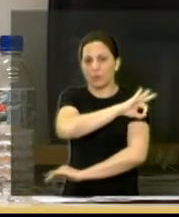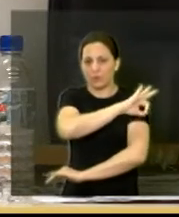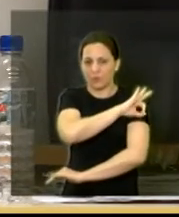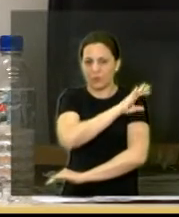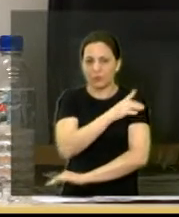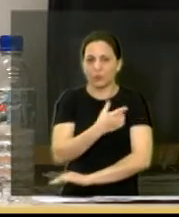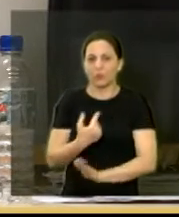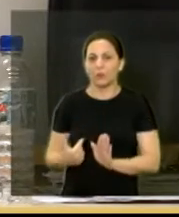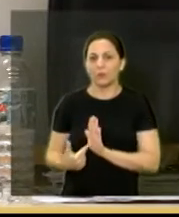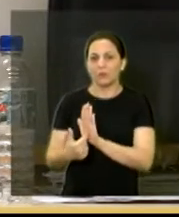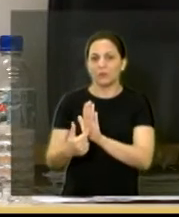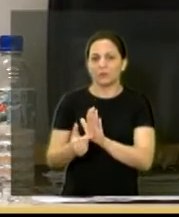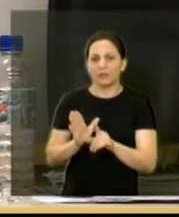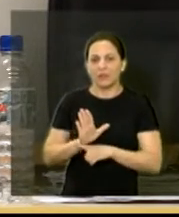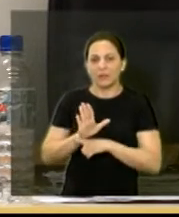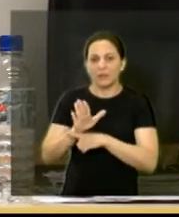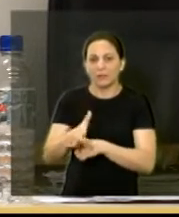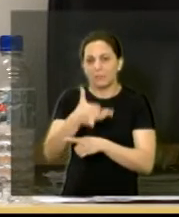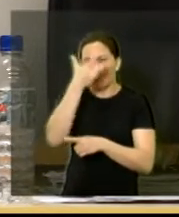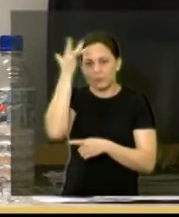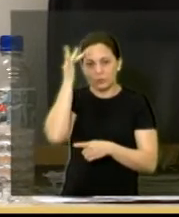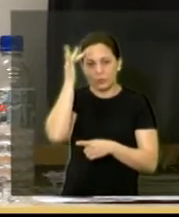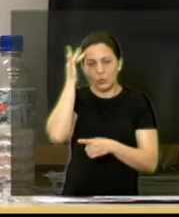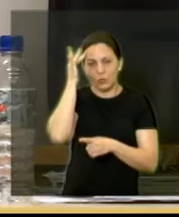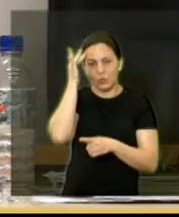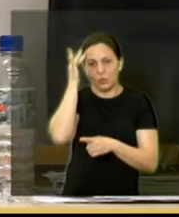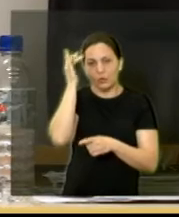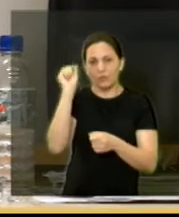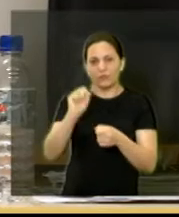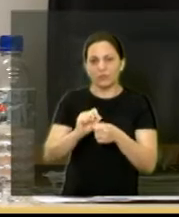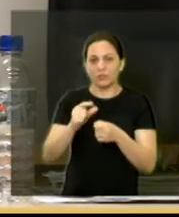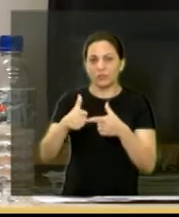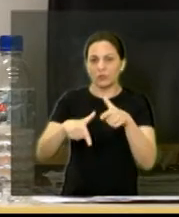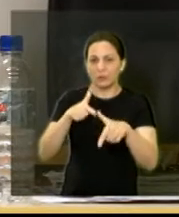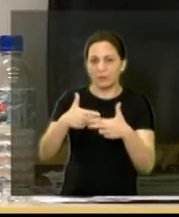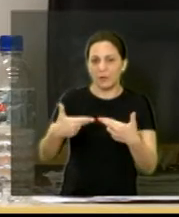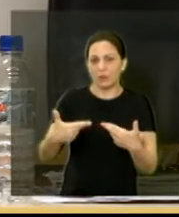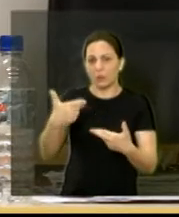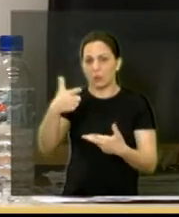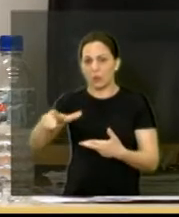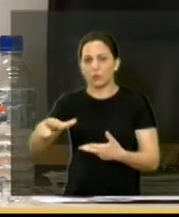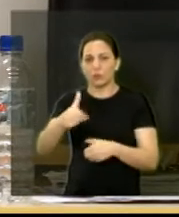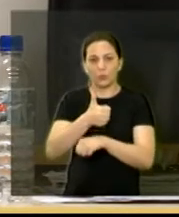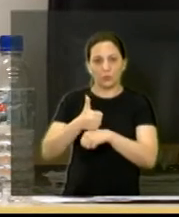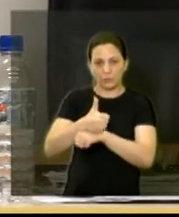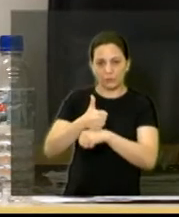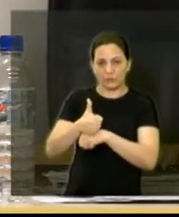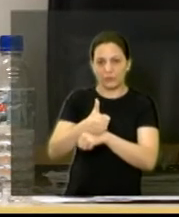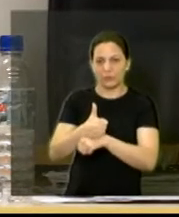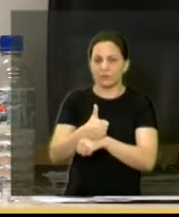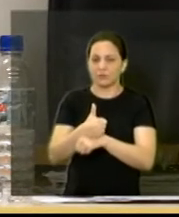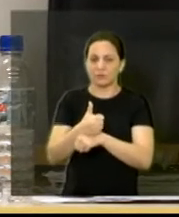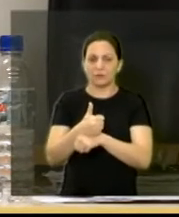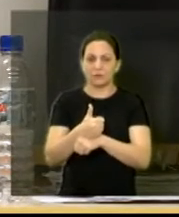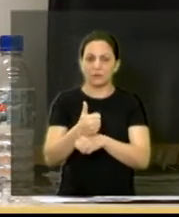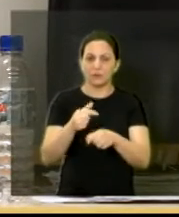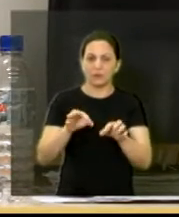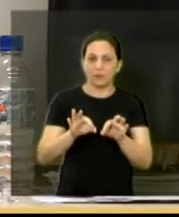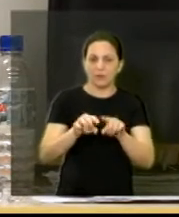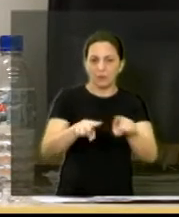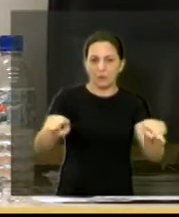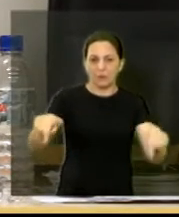dando um serviço pra alguém que trabalha lá dentro pra que faça o serviço dele então alguém que tem uma demanda de um projeto acaba